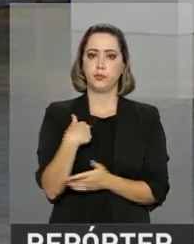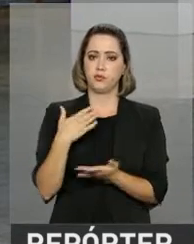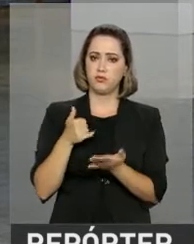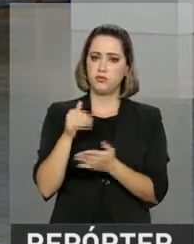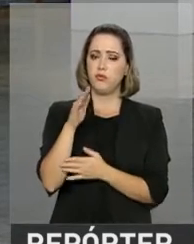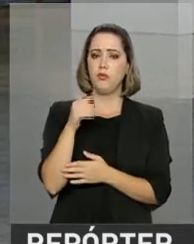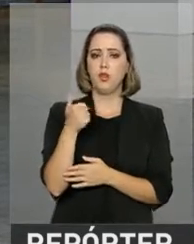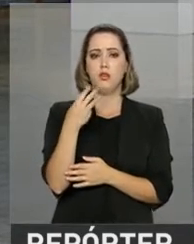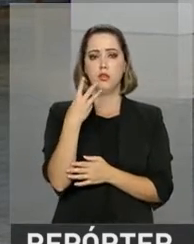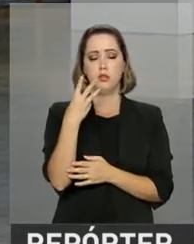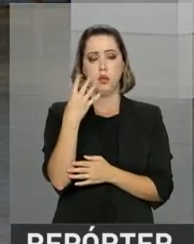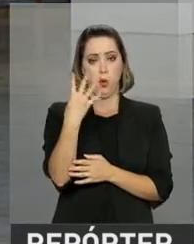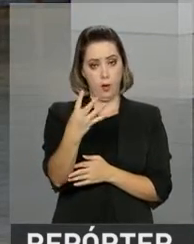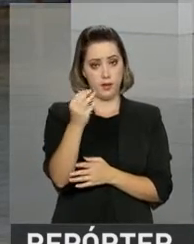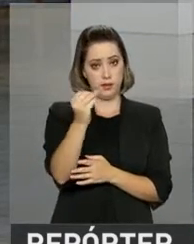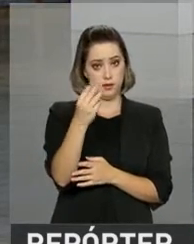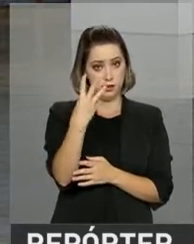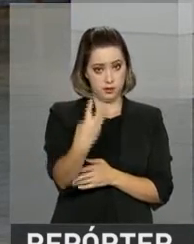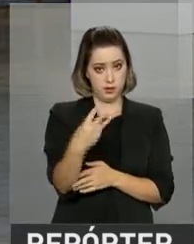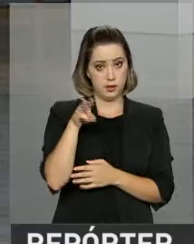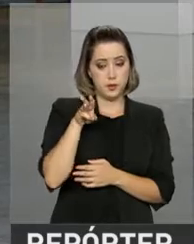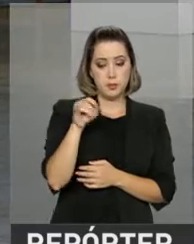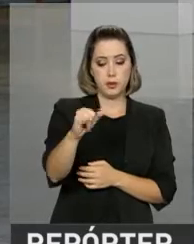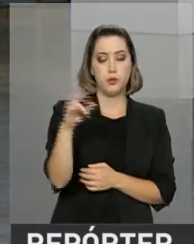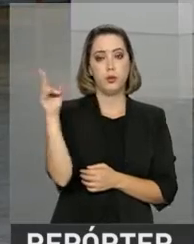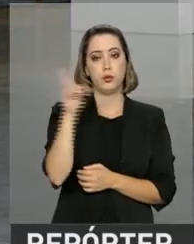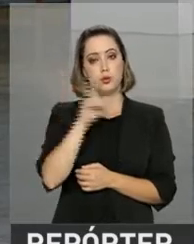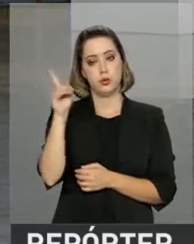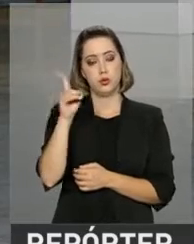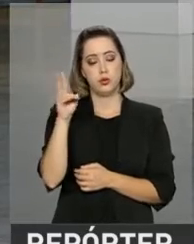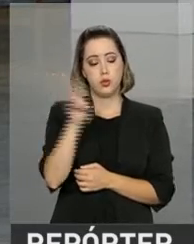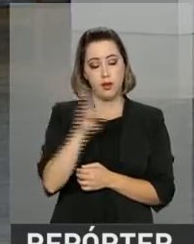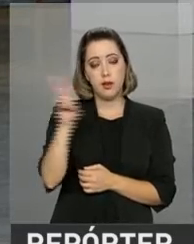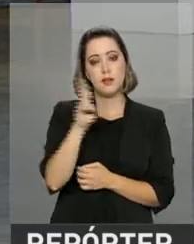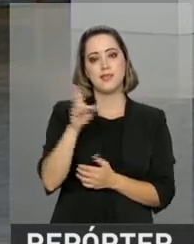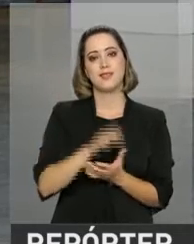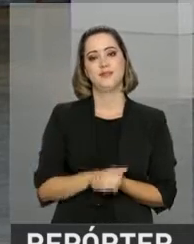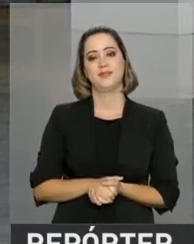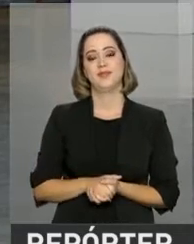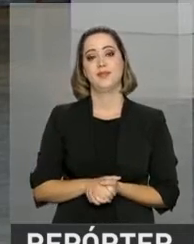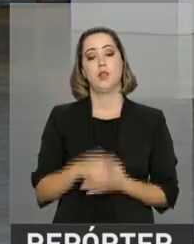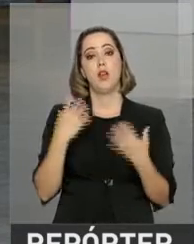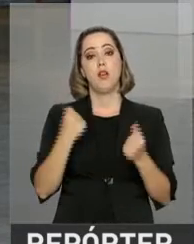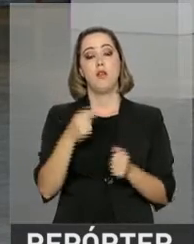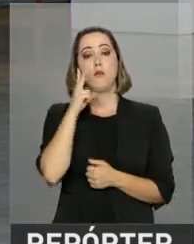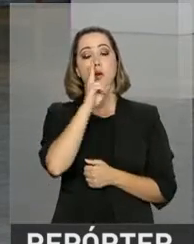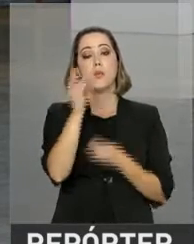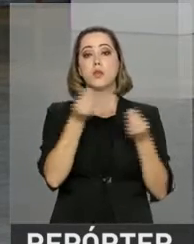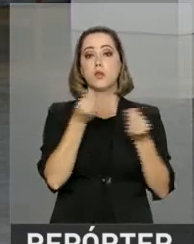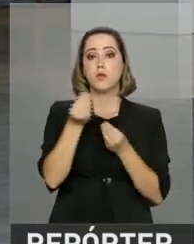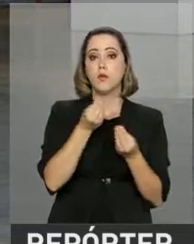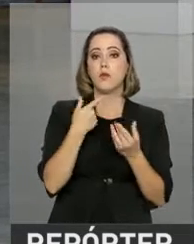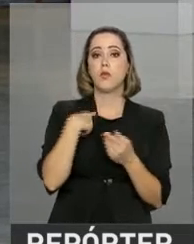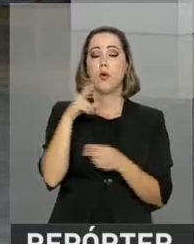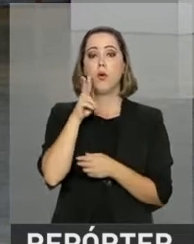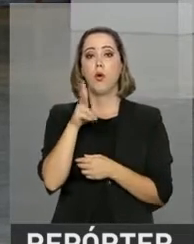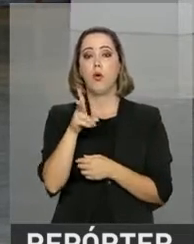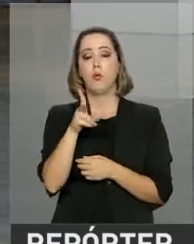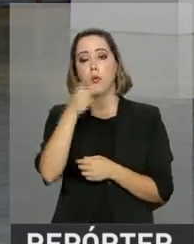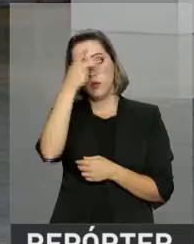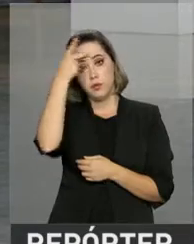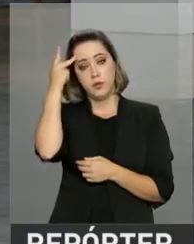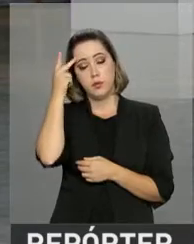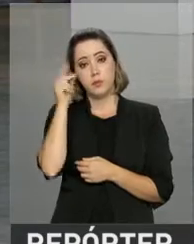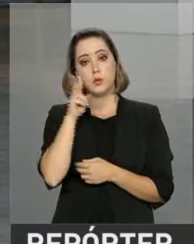estimados em mais de R$ 43 bilhões. Vamos ver agora um passo a passo para consultar as